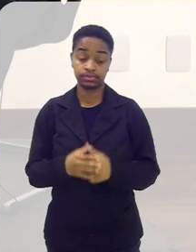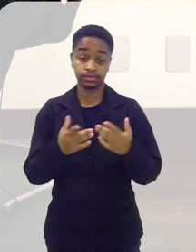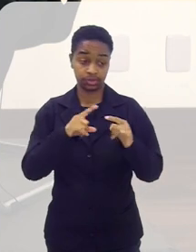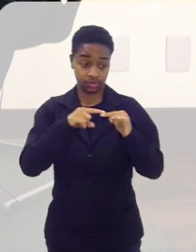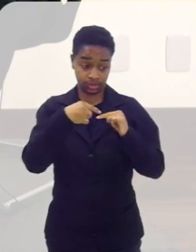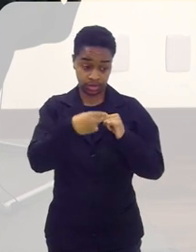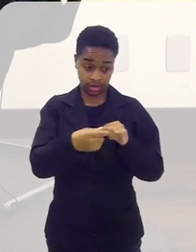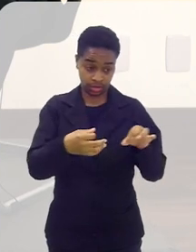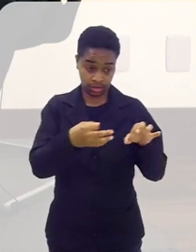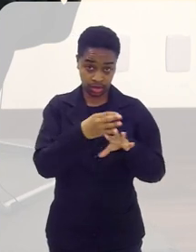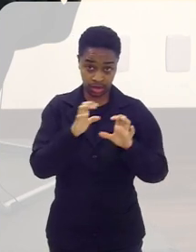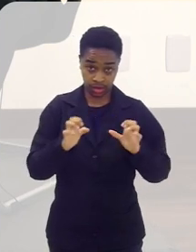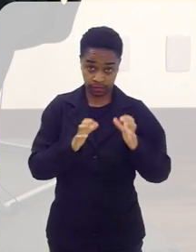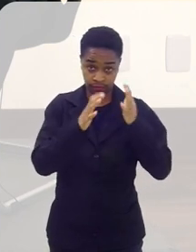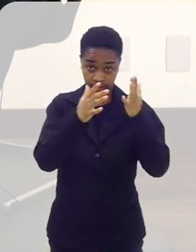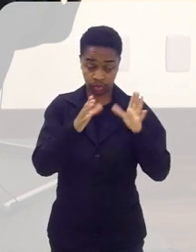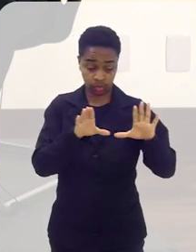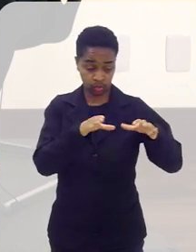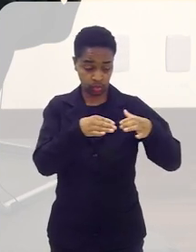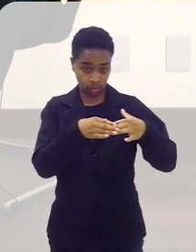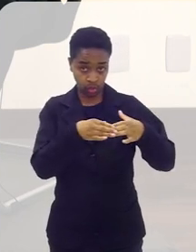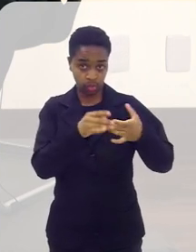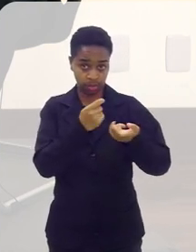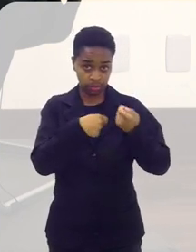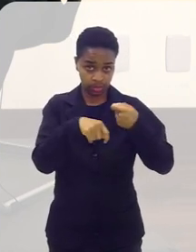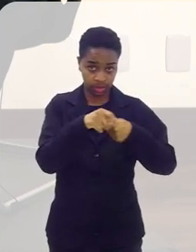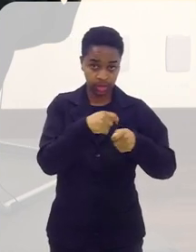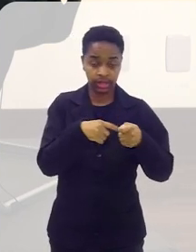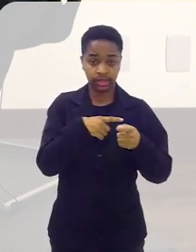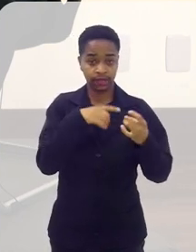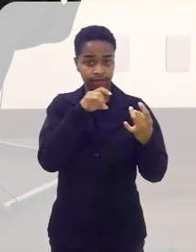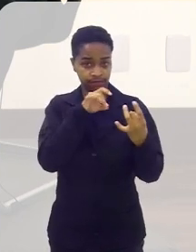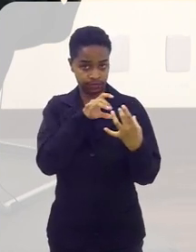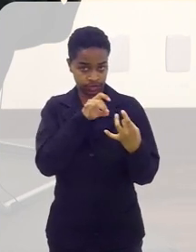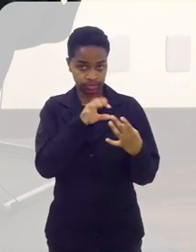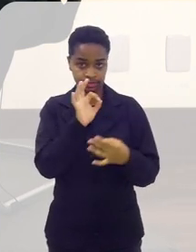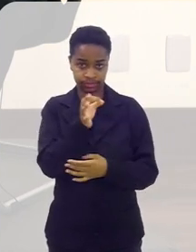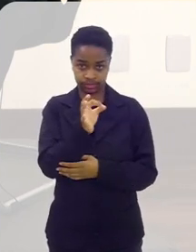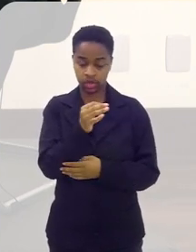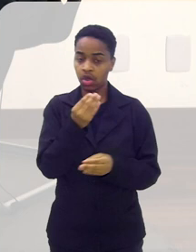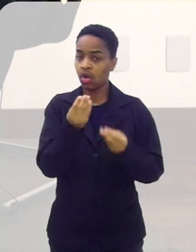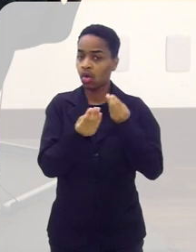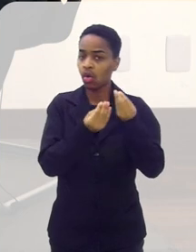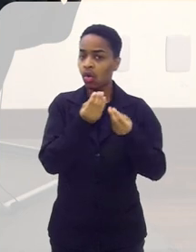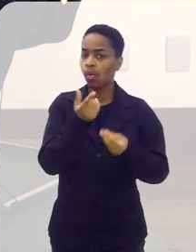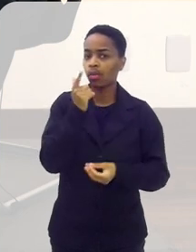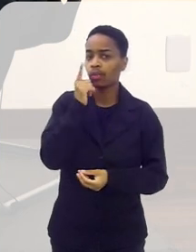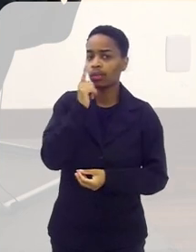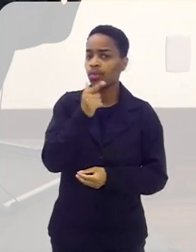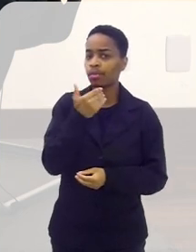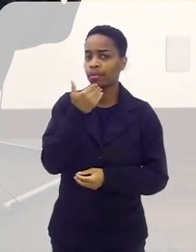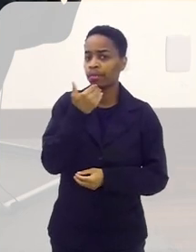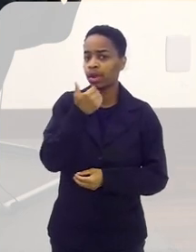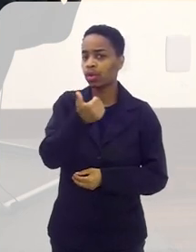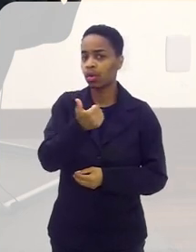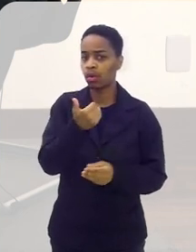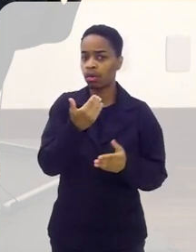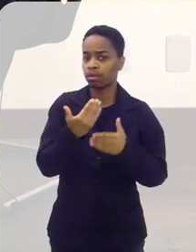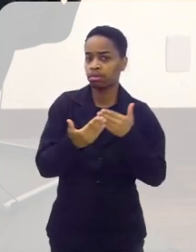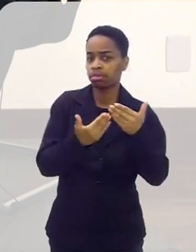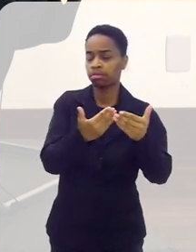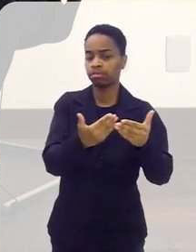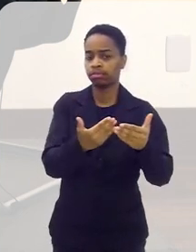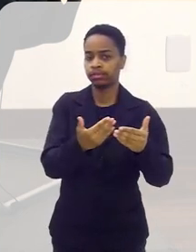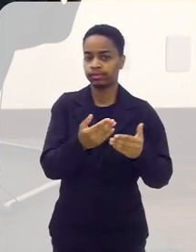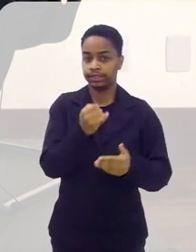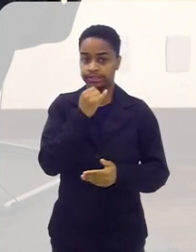Após os eventos, a parte da diretoria, ela tem um feedback. Como nós poderíamos entregar uma versão